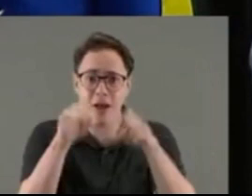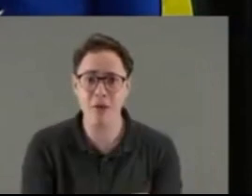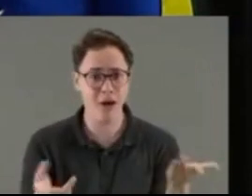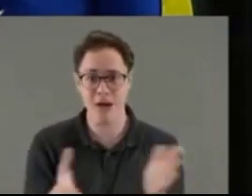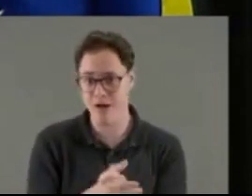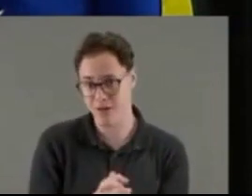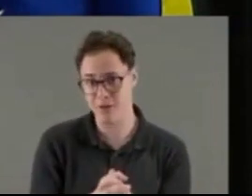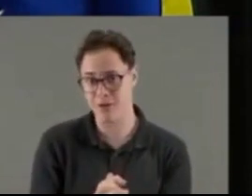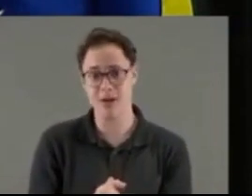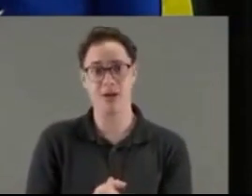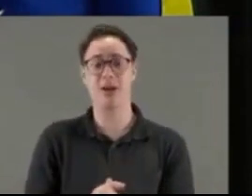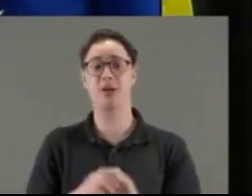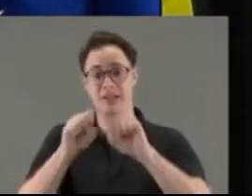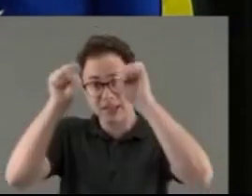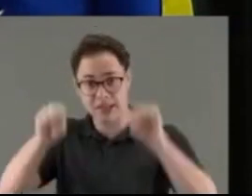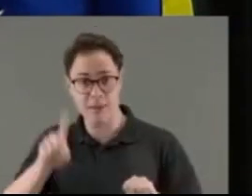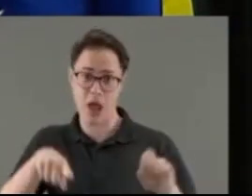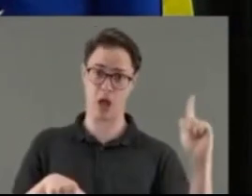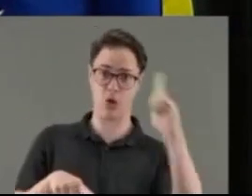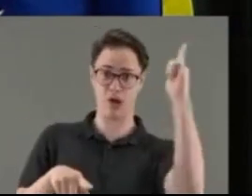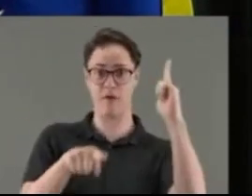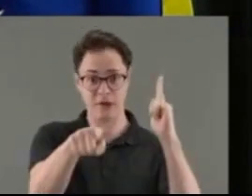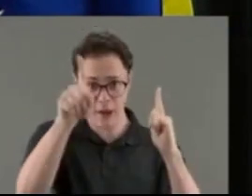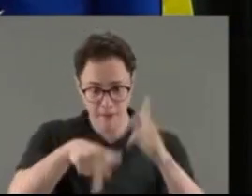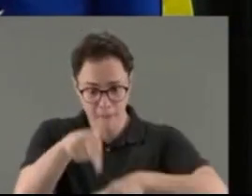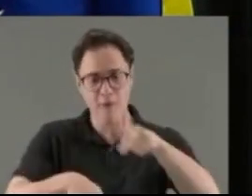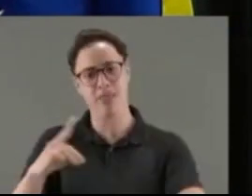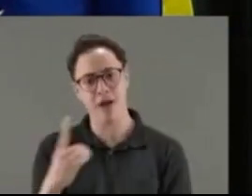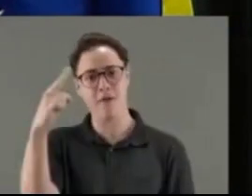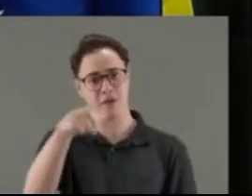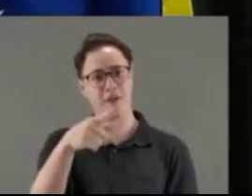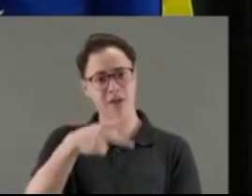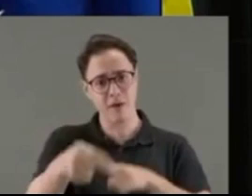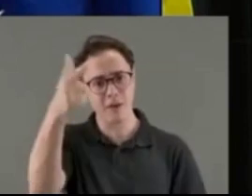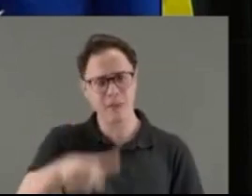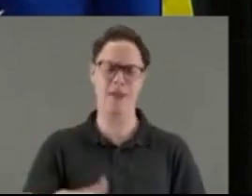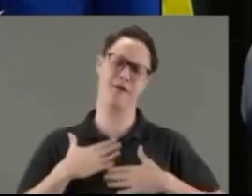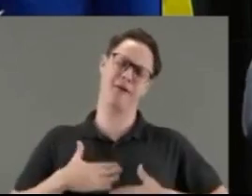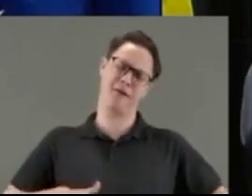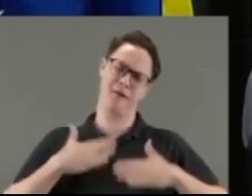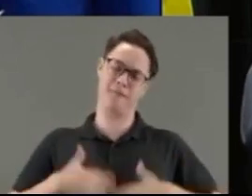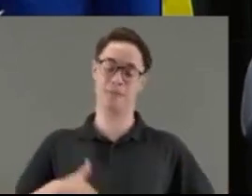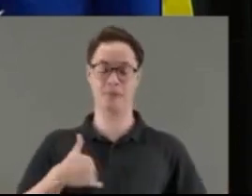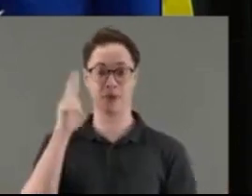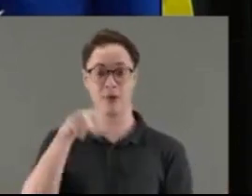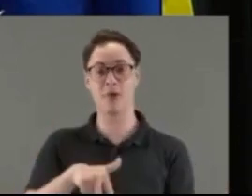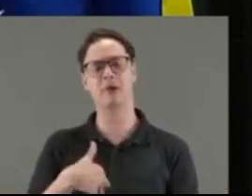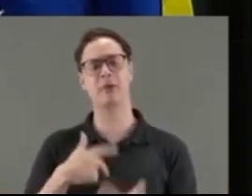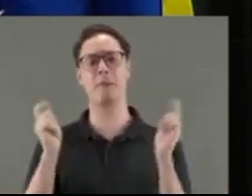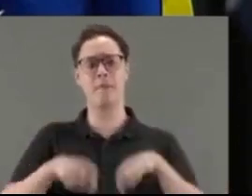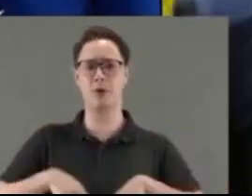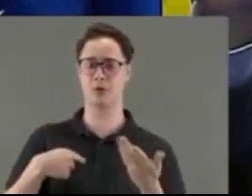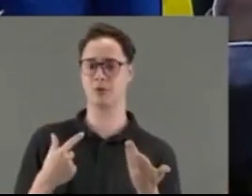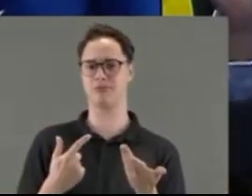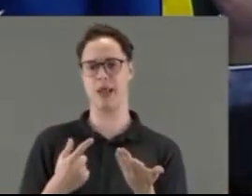sistema, o Davi são vocês, o povo, acreditem em você, que o povo vai ganhar de novo, pode ficar tranquilo. E ó, eu aqui, posso até não conseguir